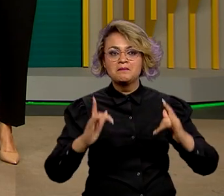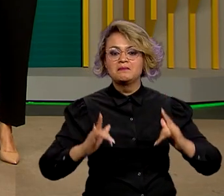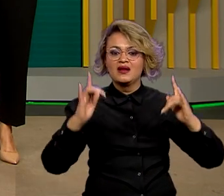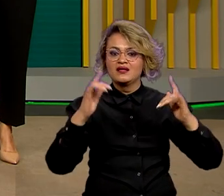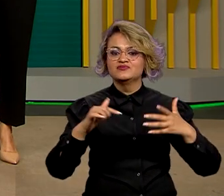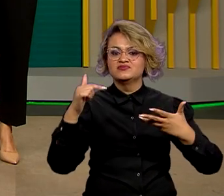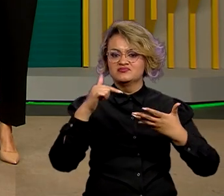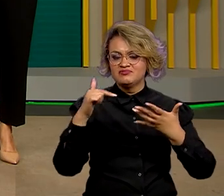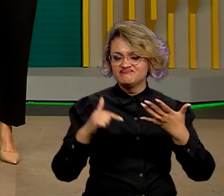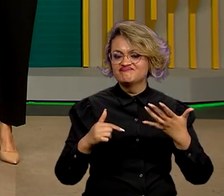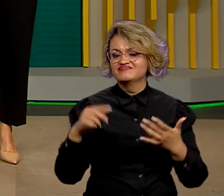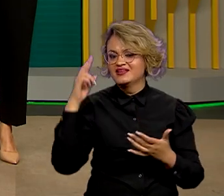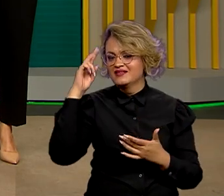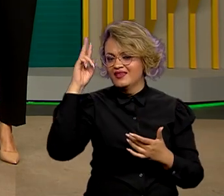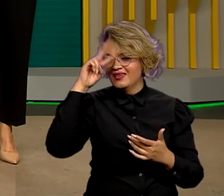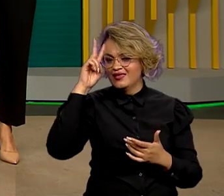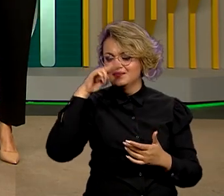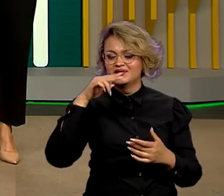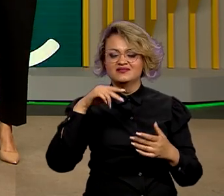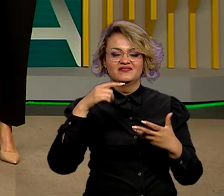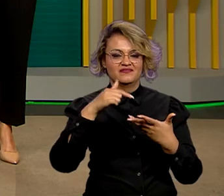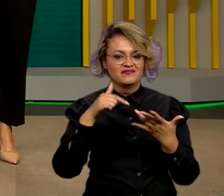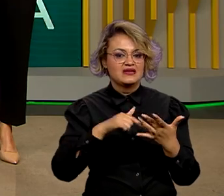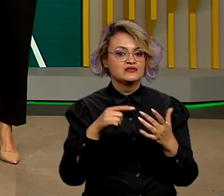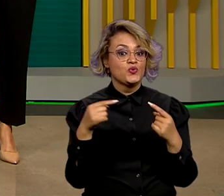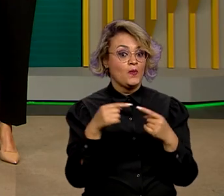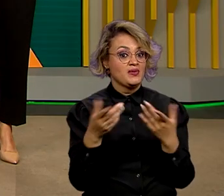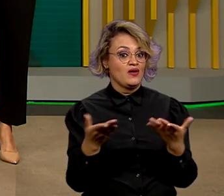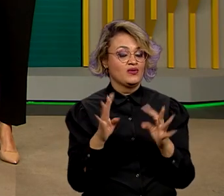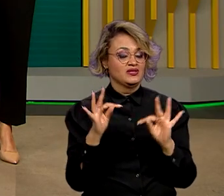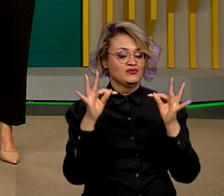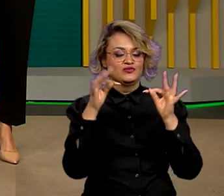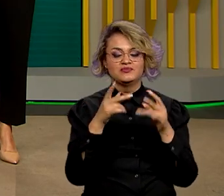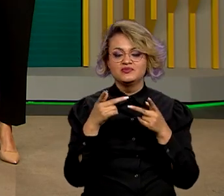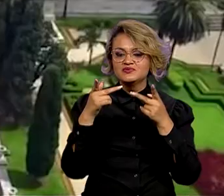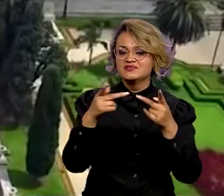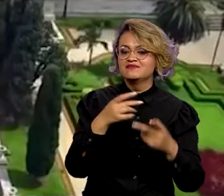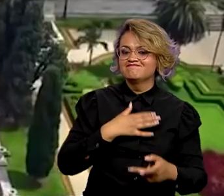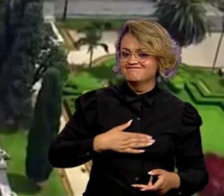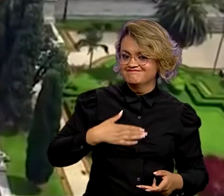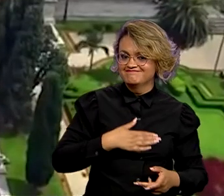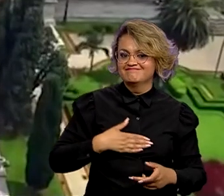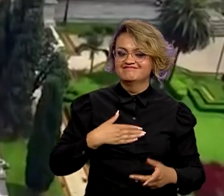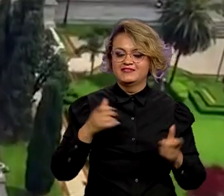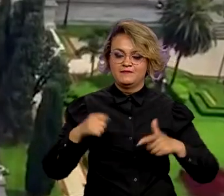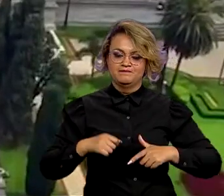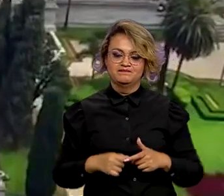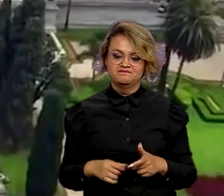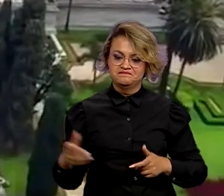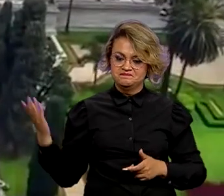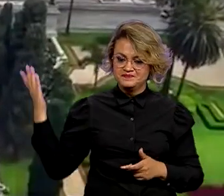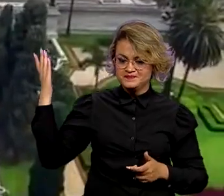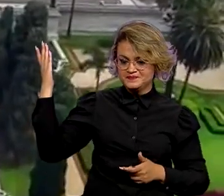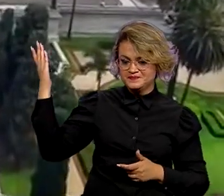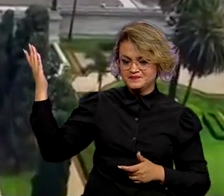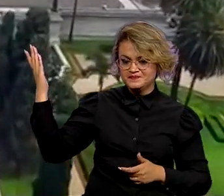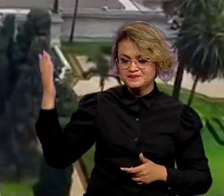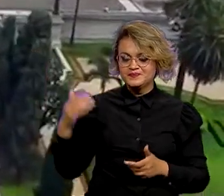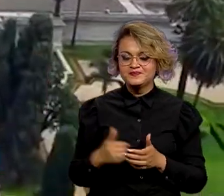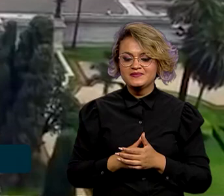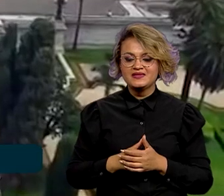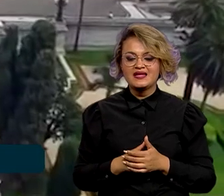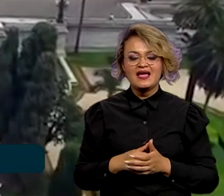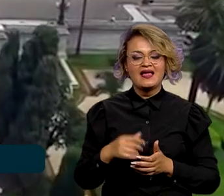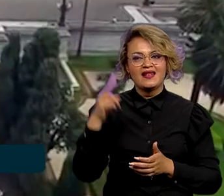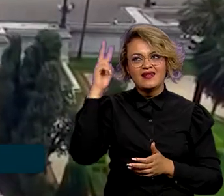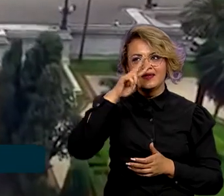histórico que ganhou inovações tecnológicas que auxiliam os visitantes. Visitar o espaço é como